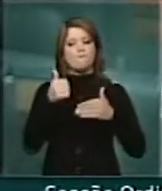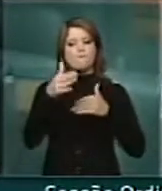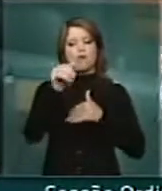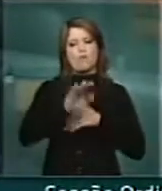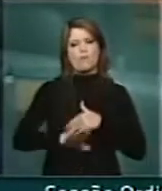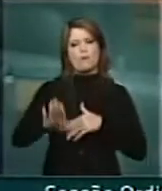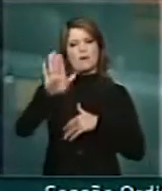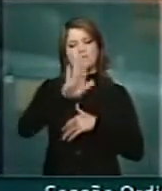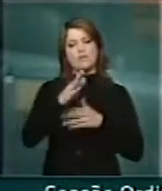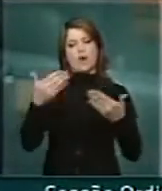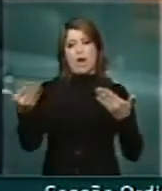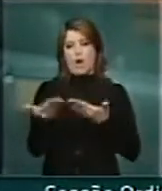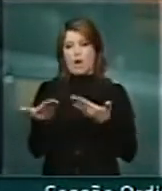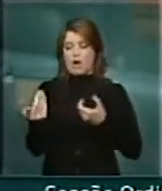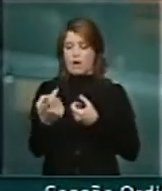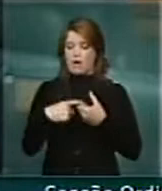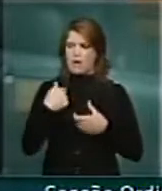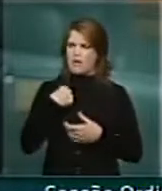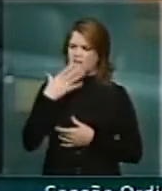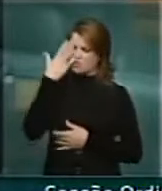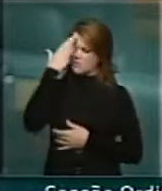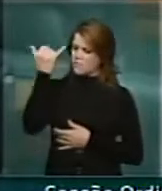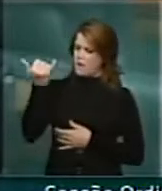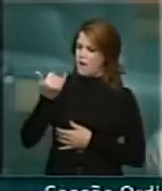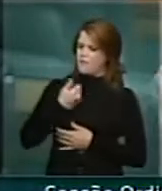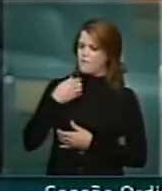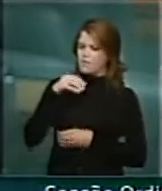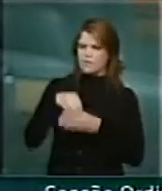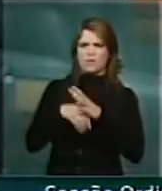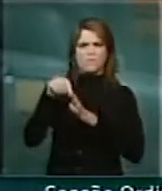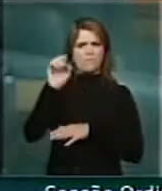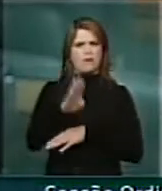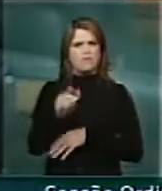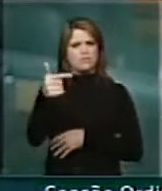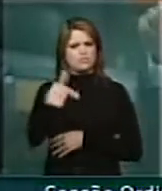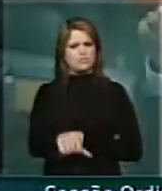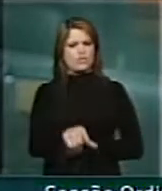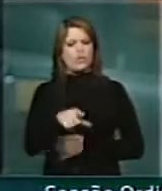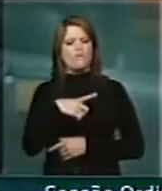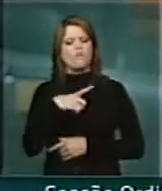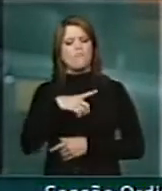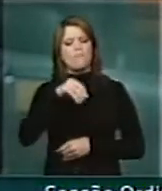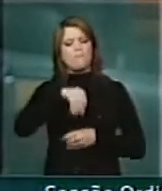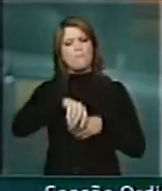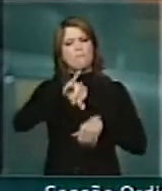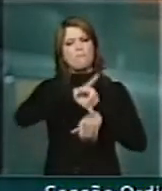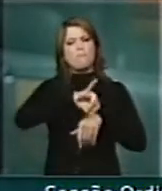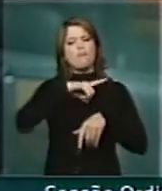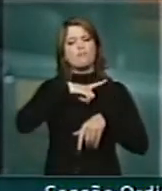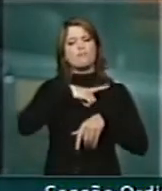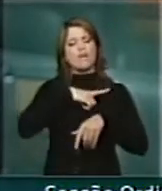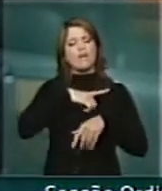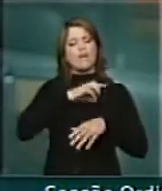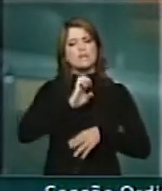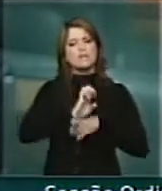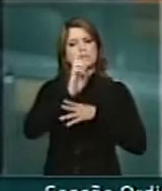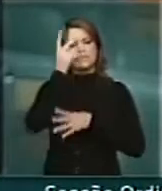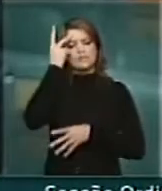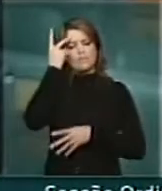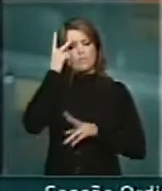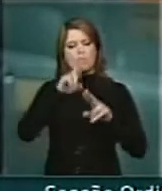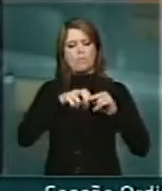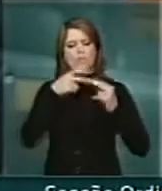do Brasil e agora tivemos informação de que ela está operando no Brasil e a sua sede está, inclusive, no Estado de São Paulo.